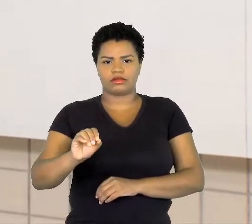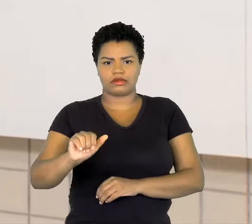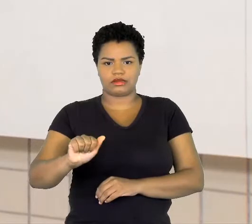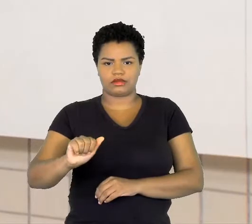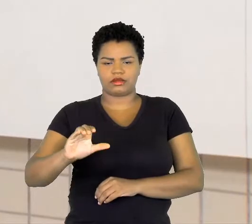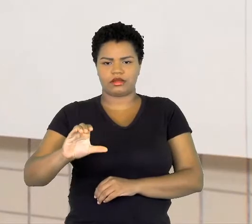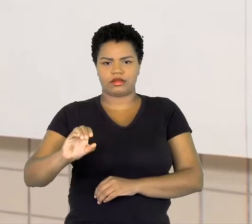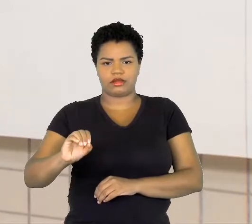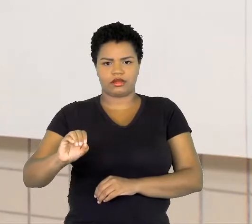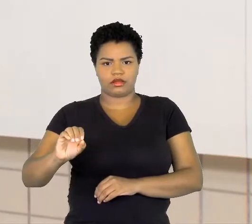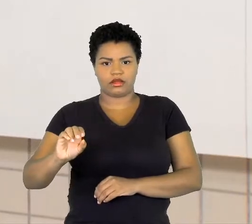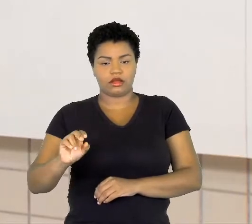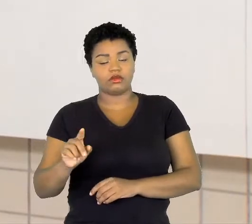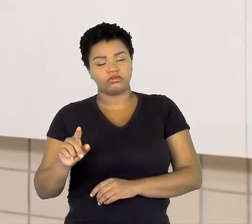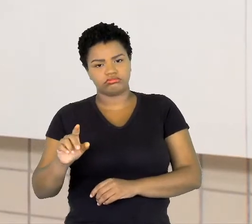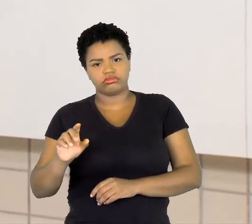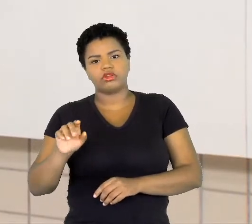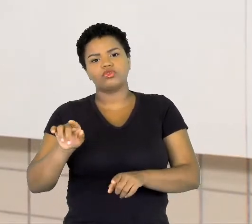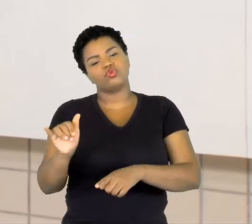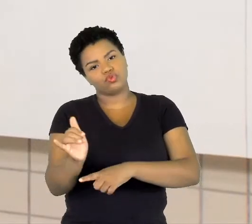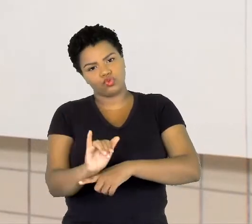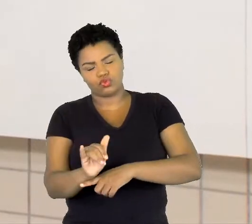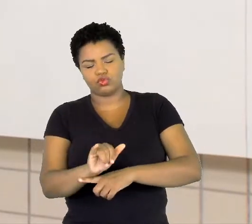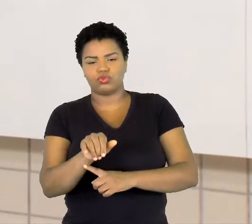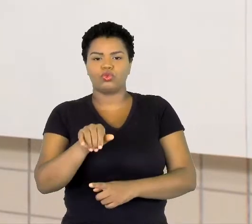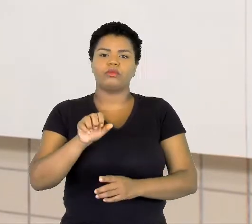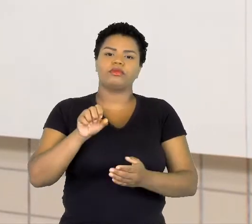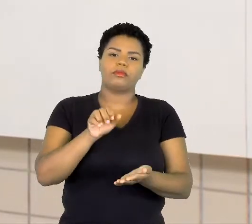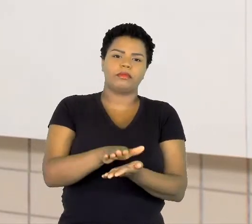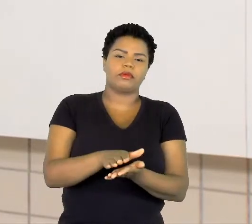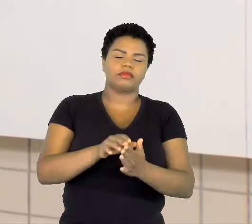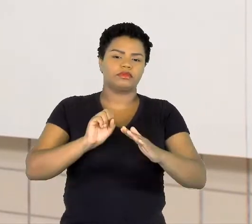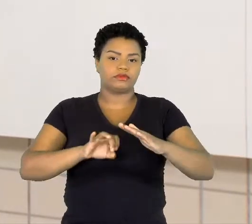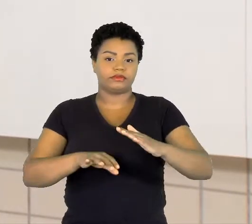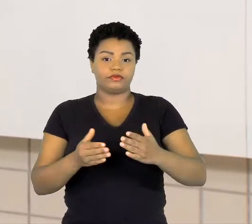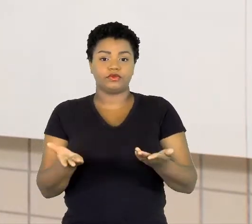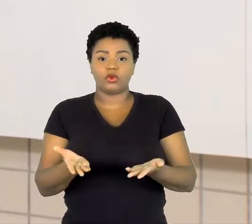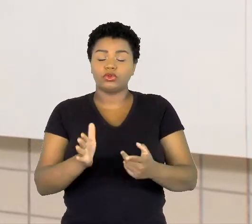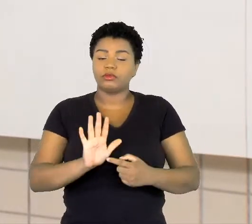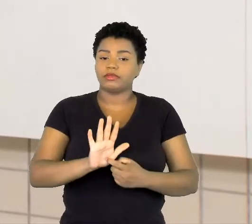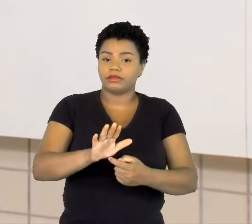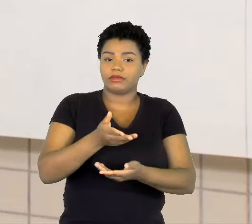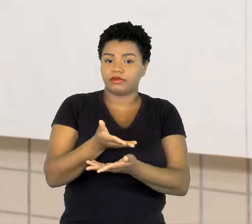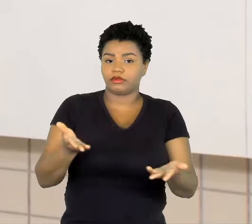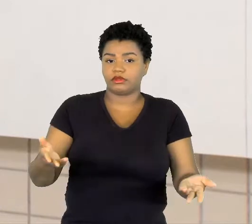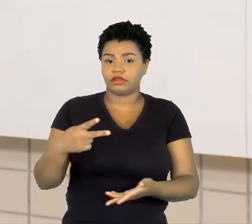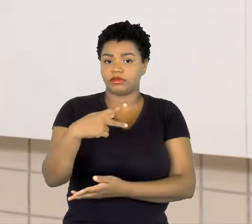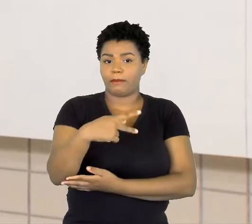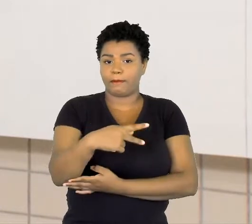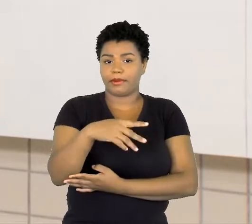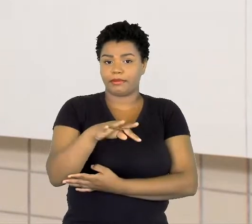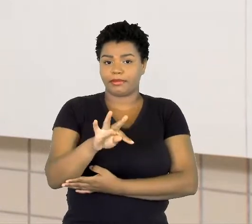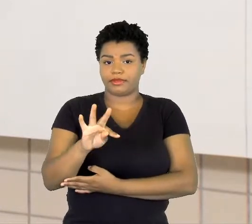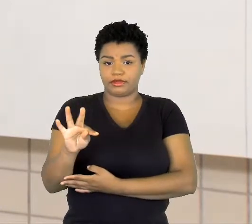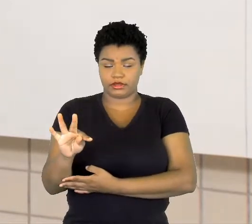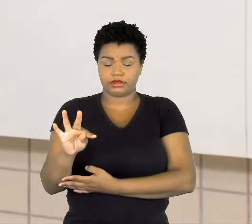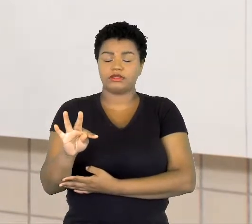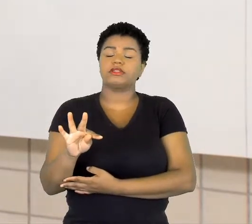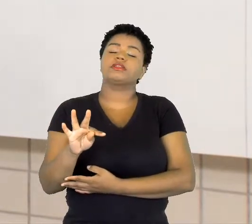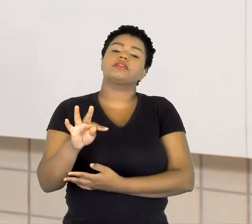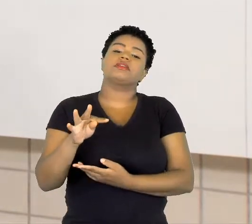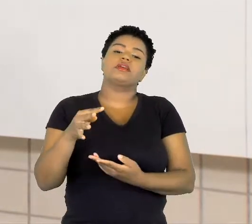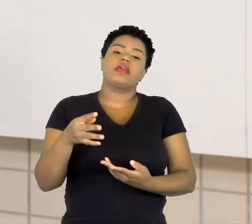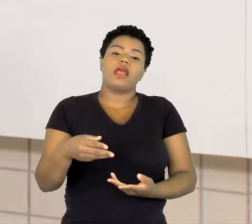Hoje eu apresento para vocês o PPT, Pesquisa e Produção de Texto, do terceiro ano, aula de